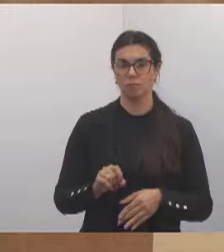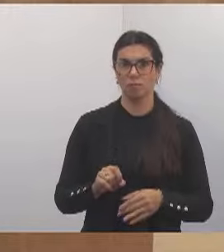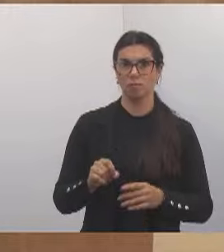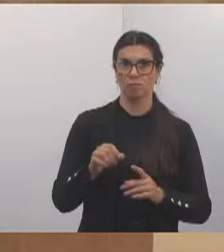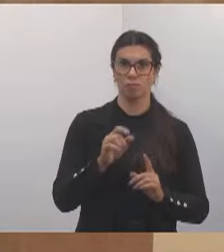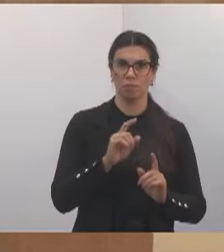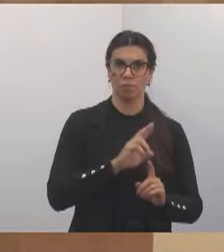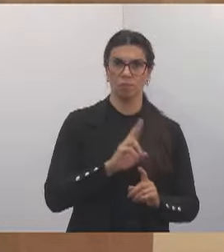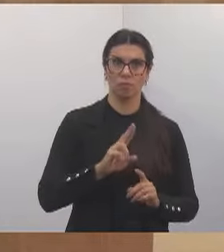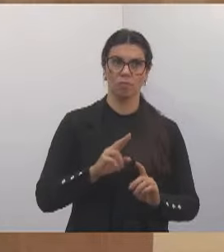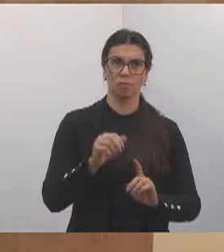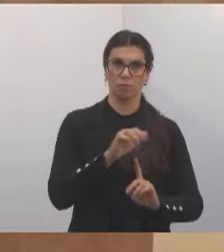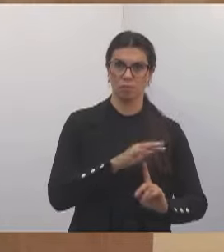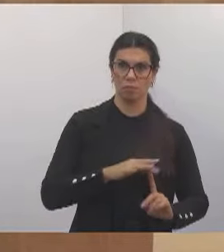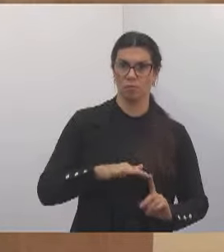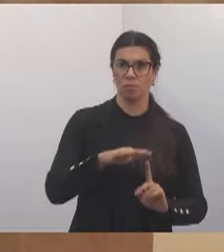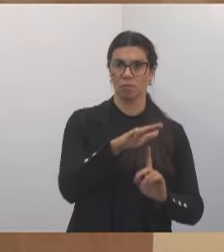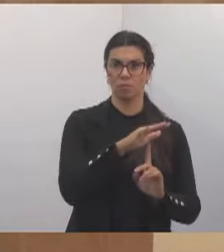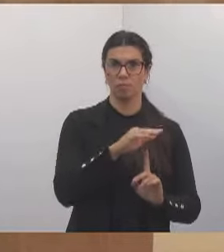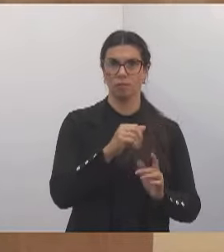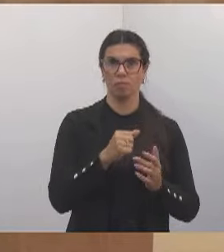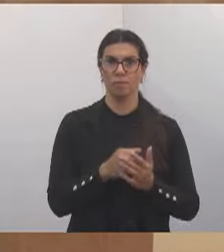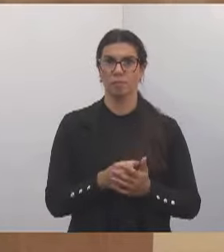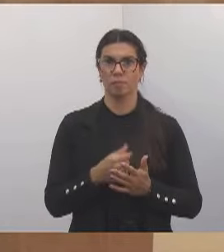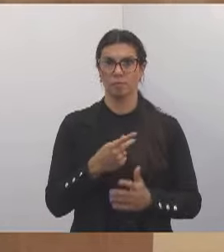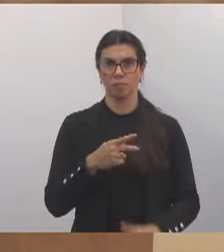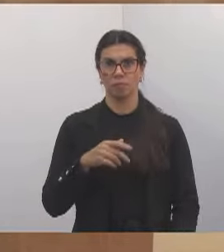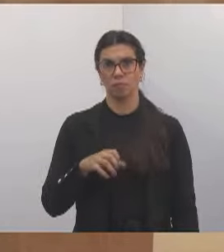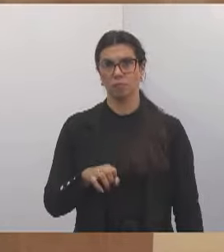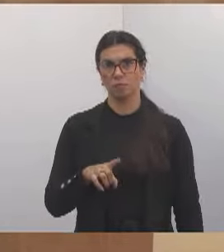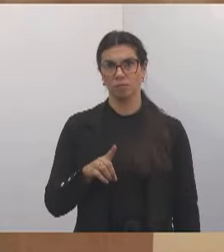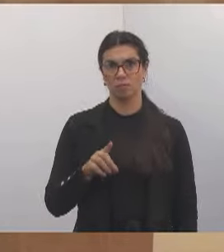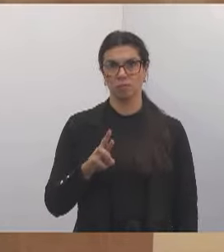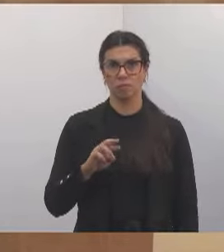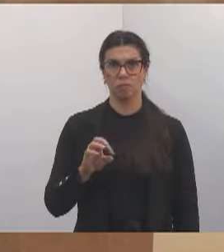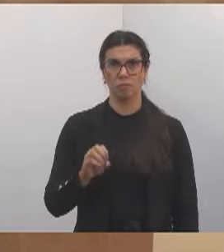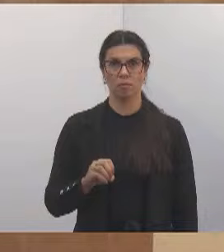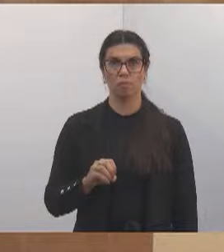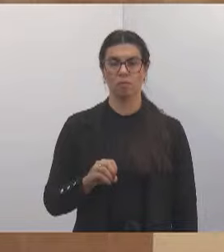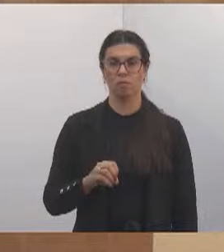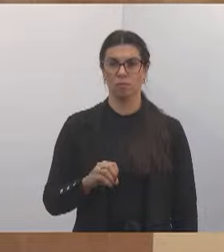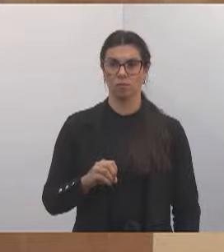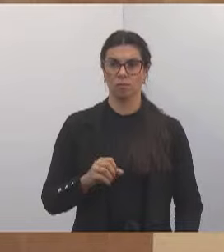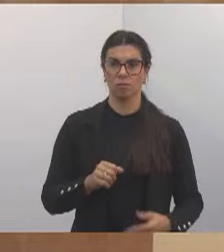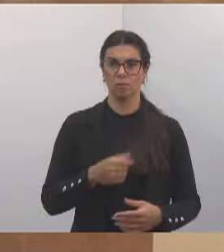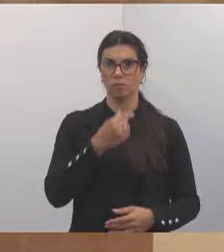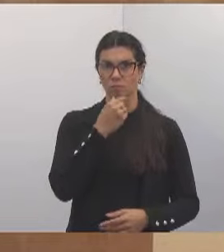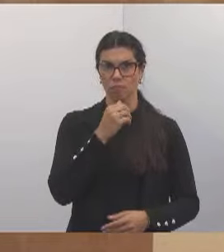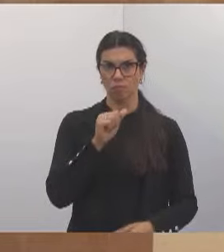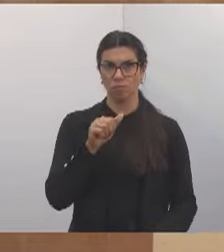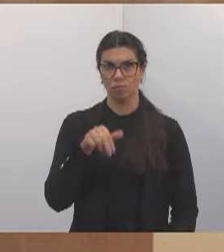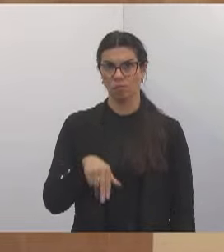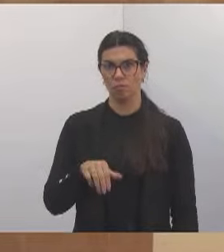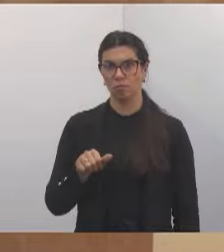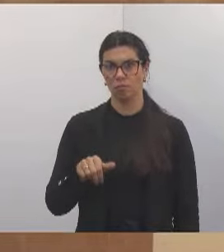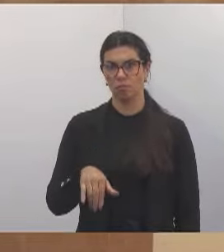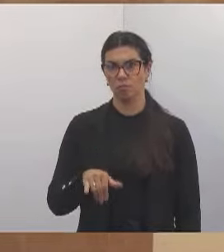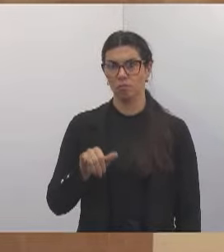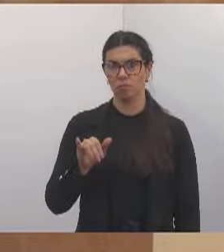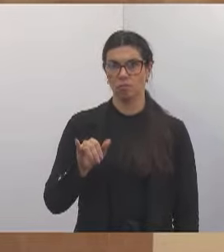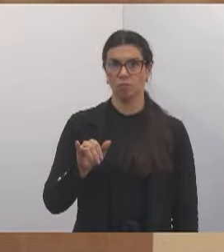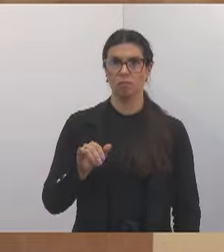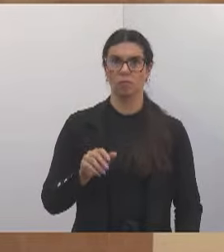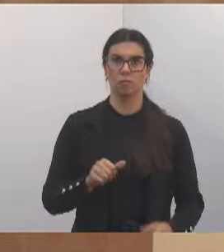praça que fica no final da Rua Pedro Guiri. E é em homenagem ao senhor Amauri Fernando